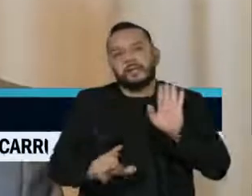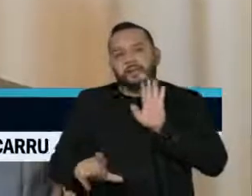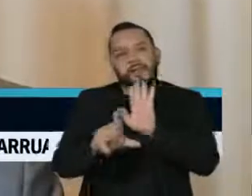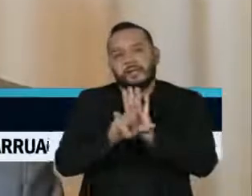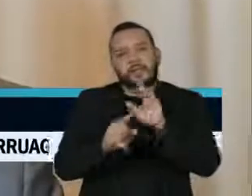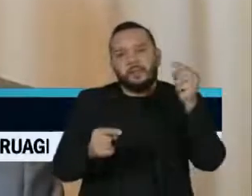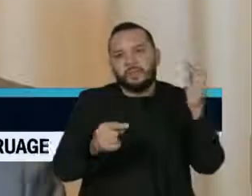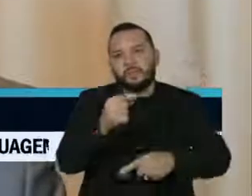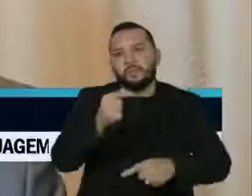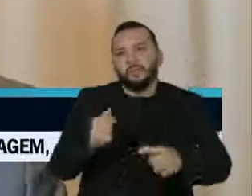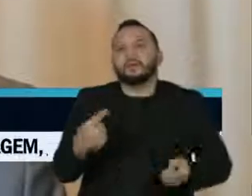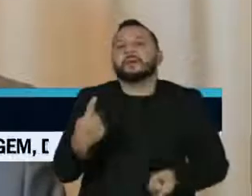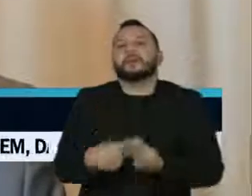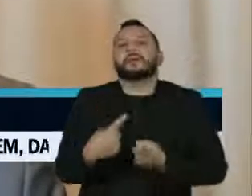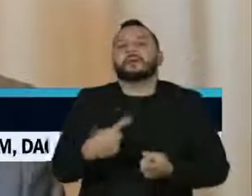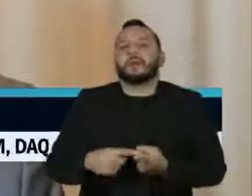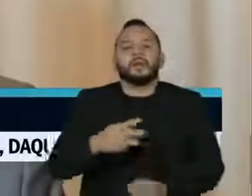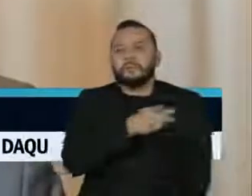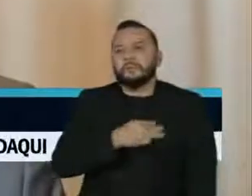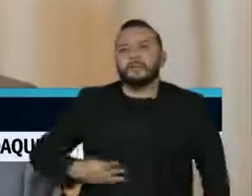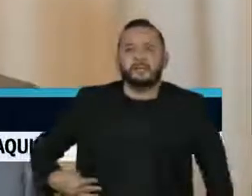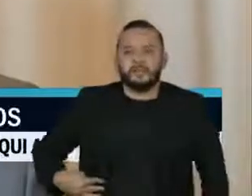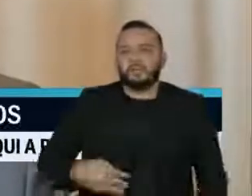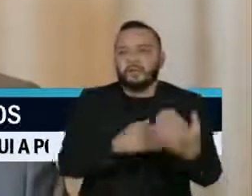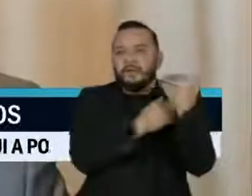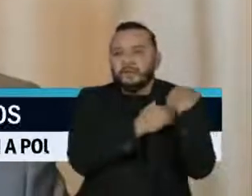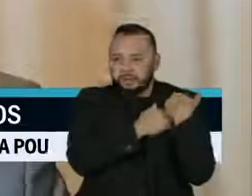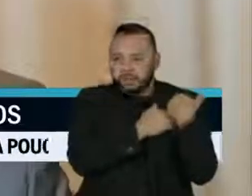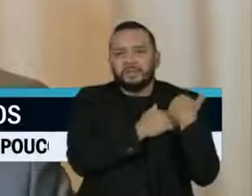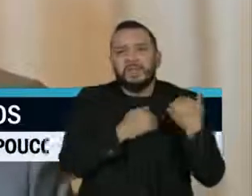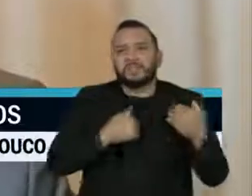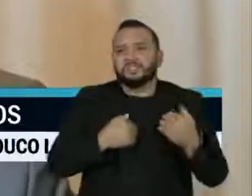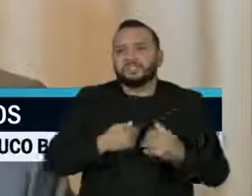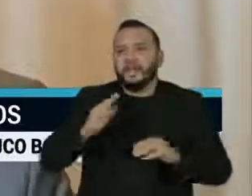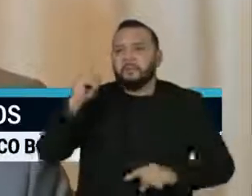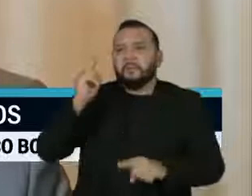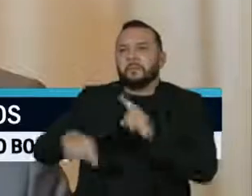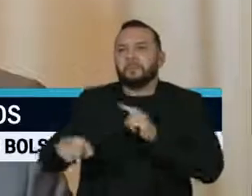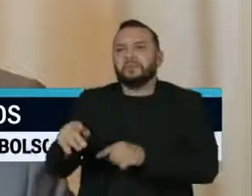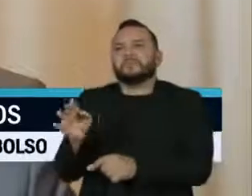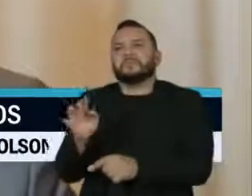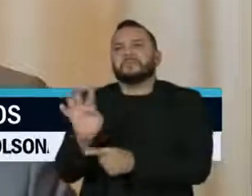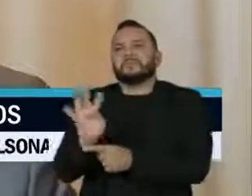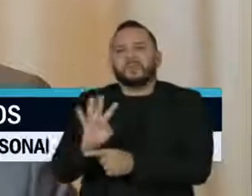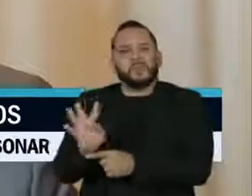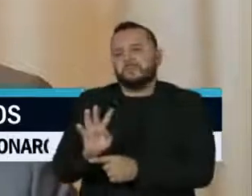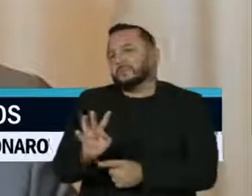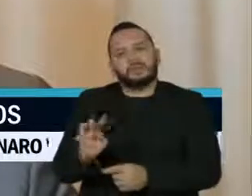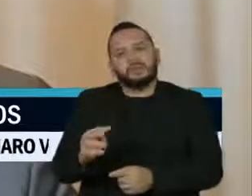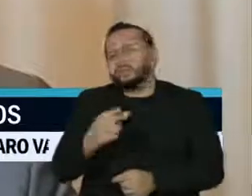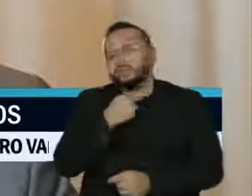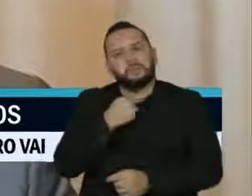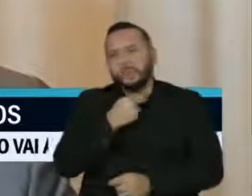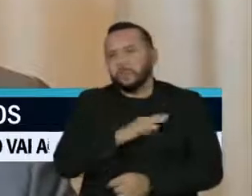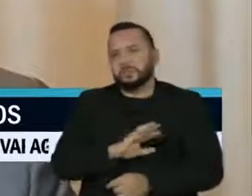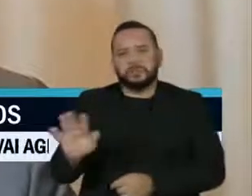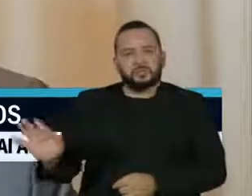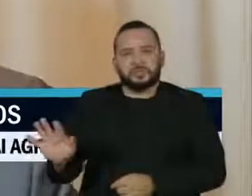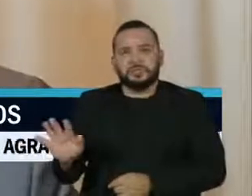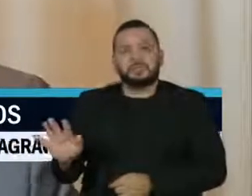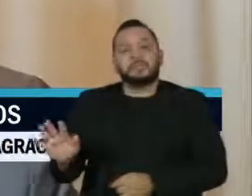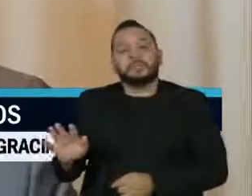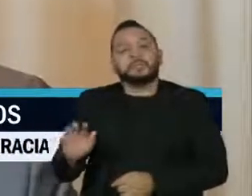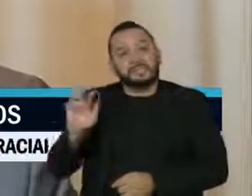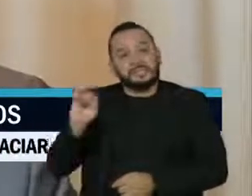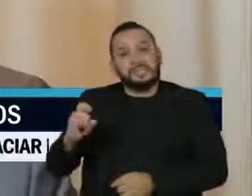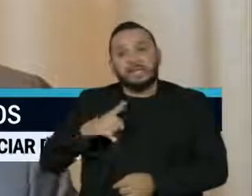porque o ministro não tem competência para censurar obras de arte, independentemente delas terem